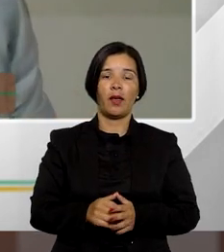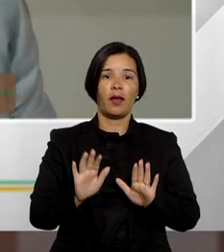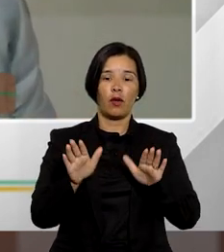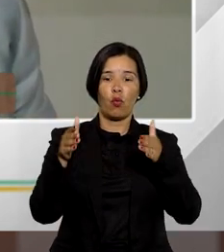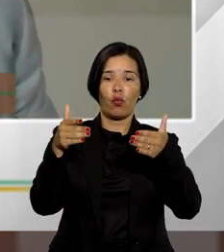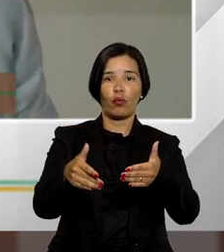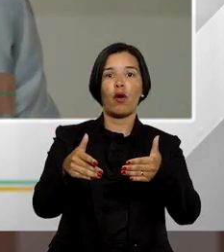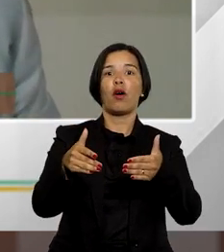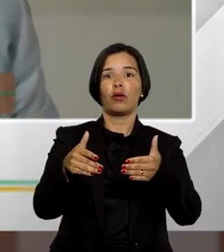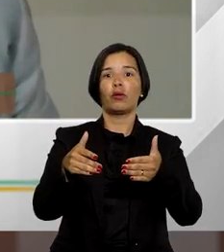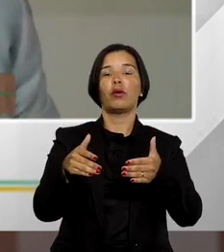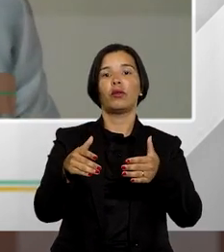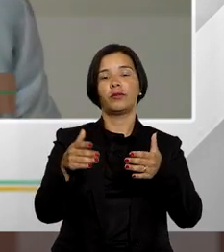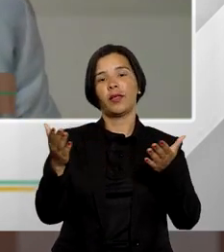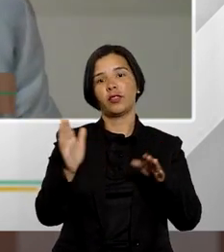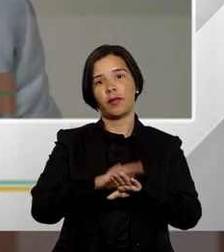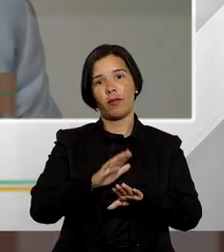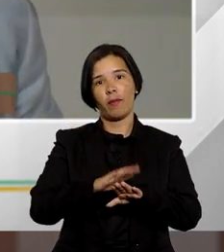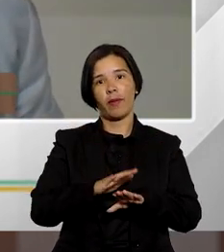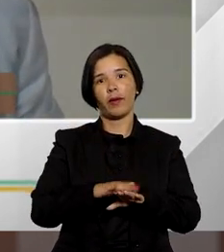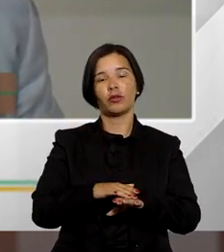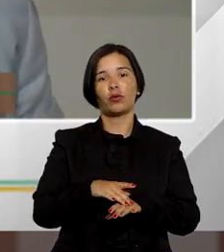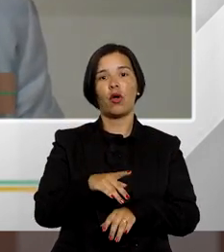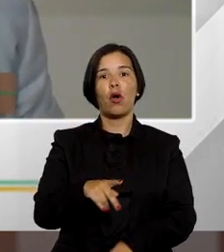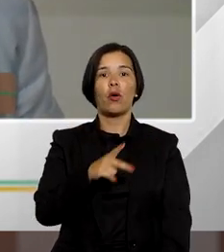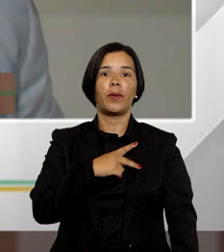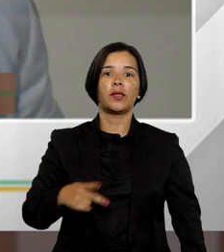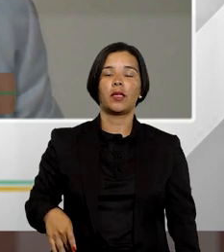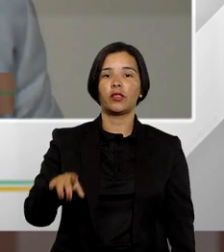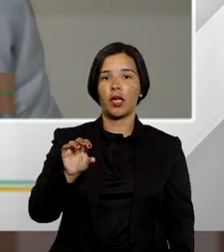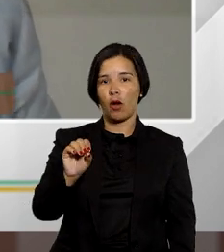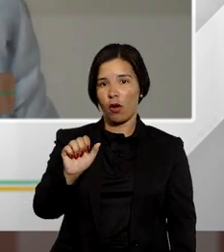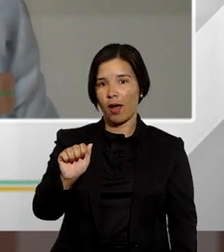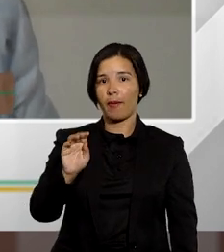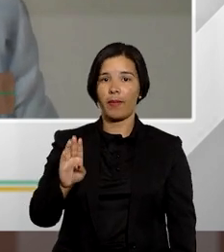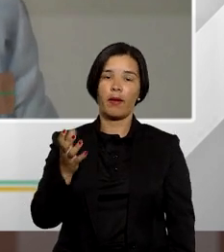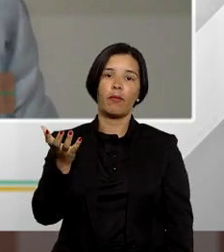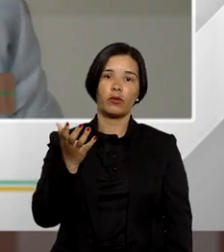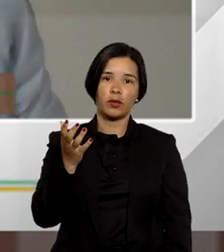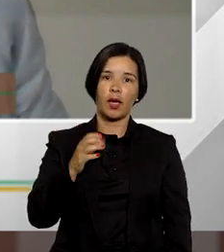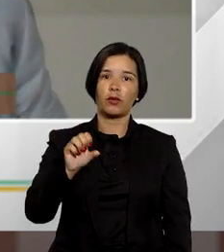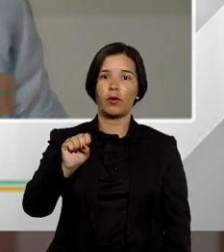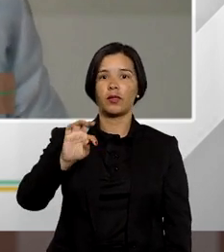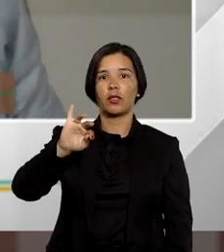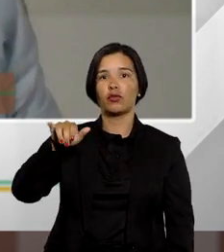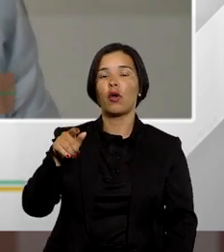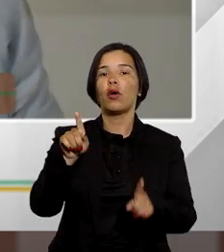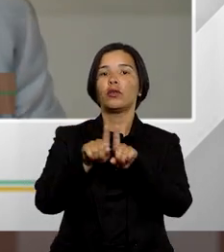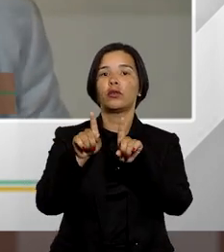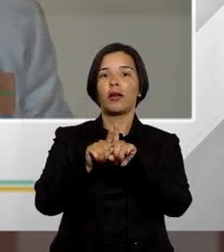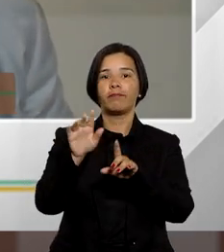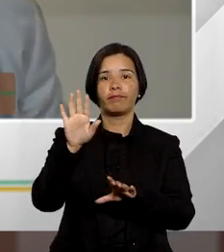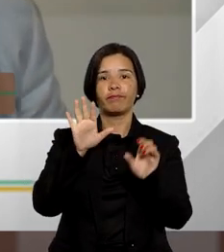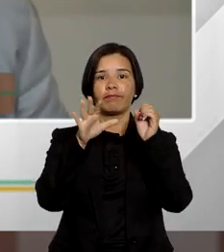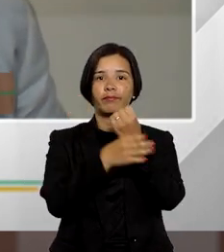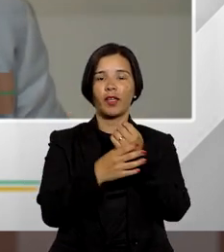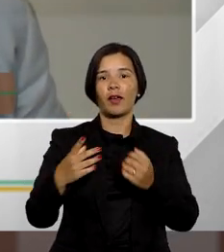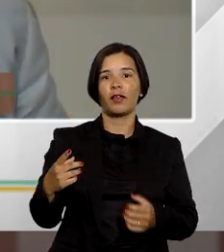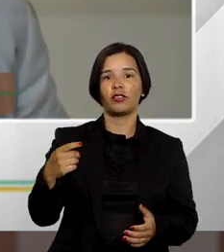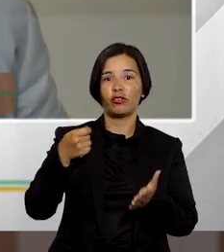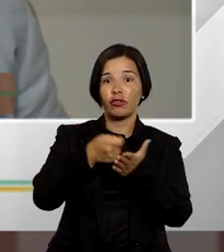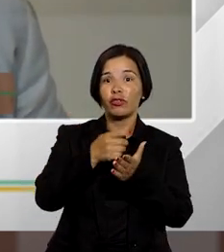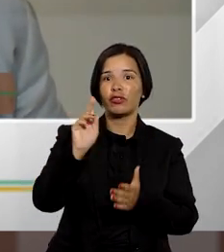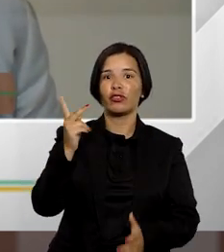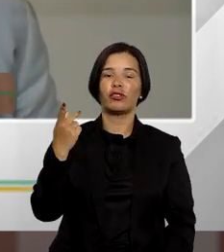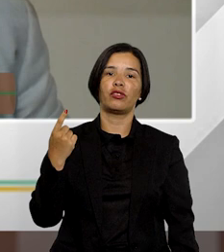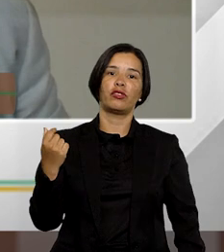um dos grandes focos e o presidente Beto Simonetti tem buscado essa interlocução com o CNJ para garantir essa verba